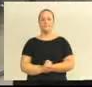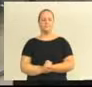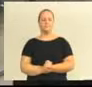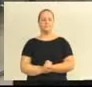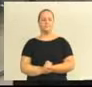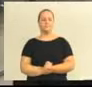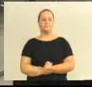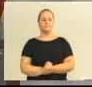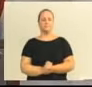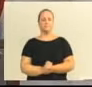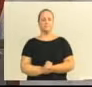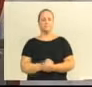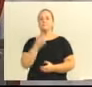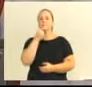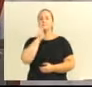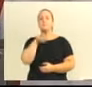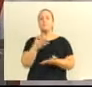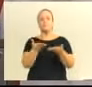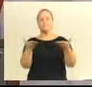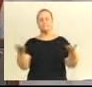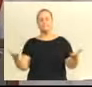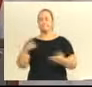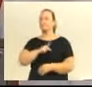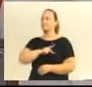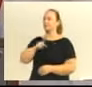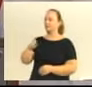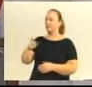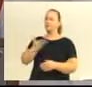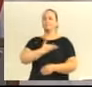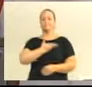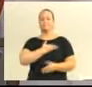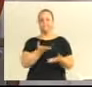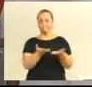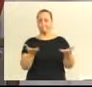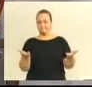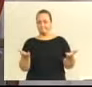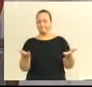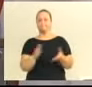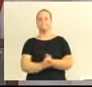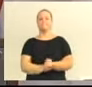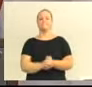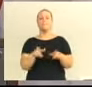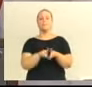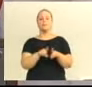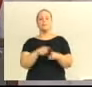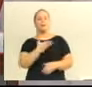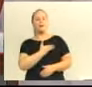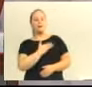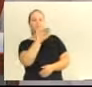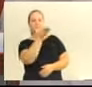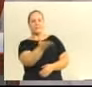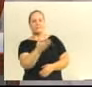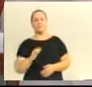Boa tarde, presidente Mário Brandi, boa tarde, colegas vereadores, boa tarde, evangelista, meu colega, João Inville,